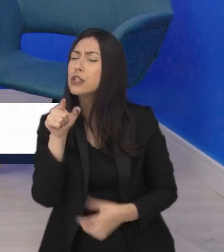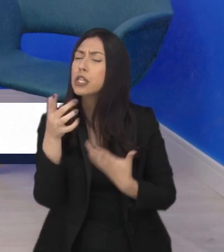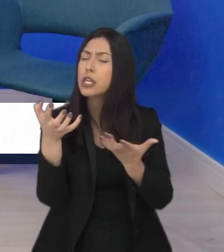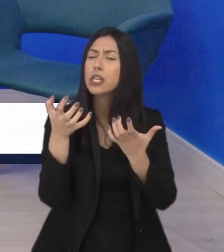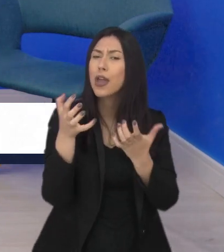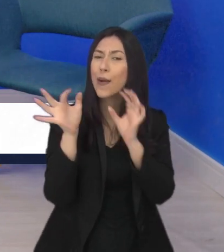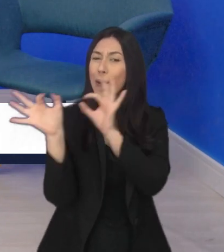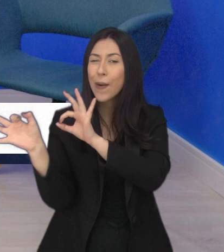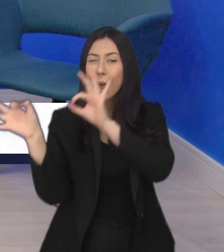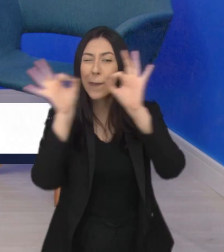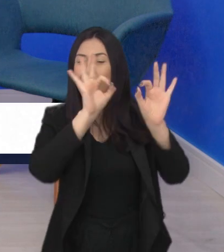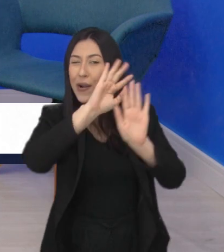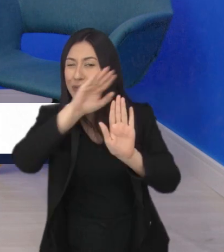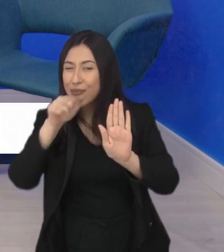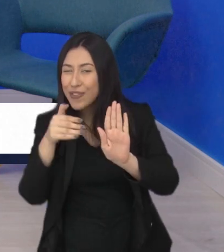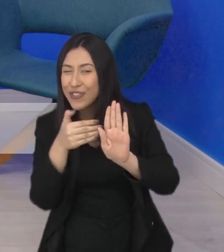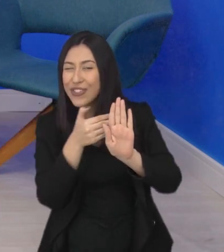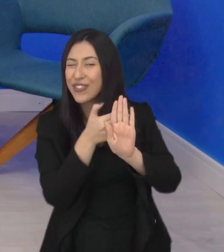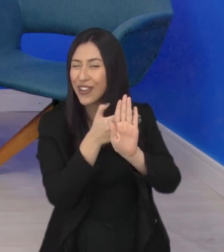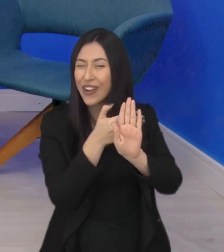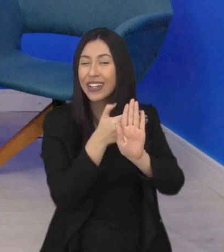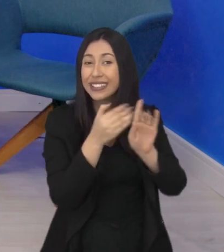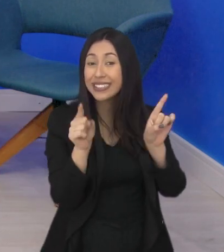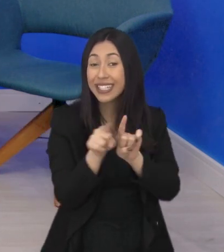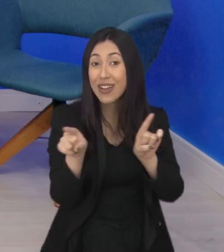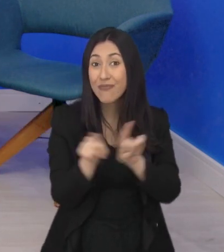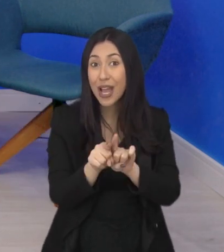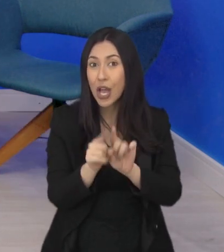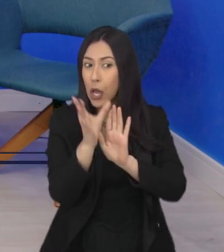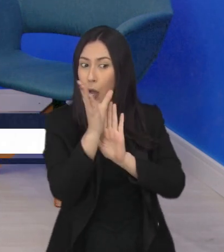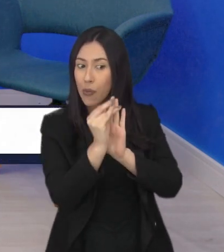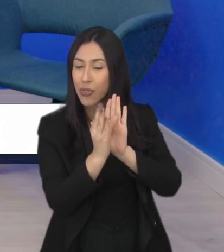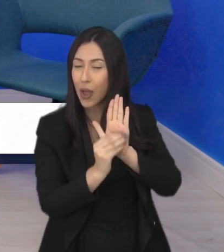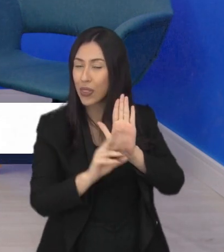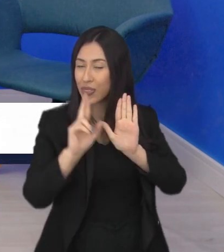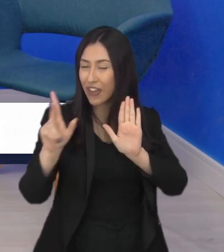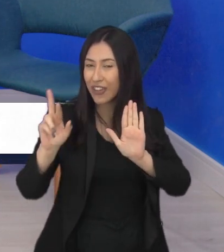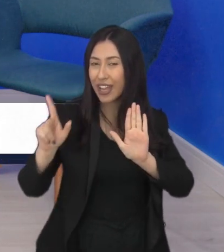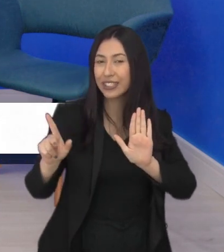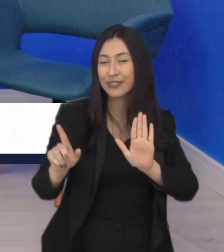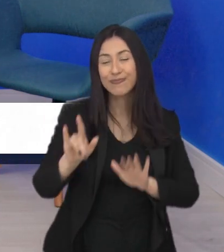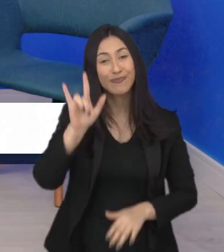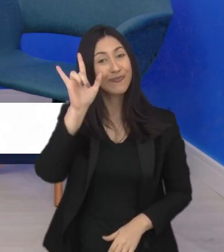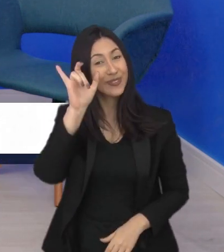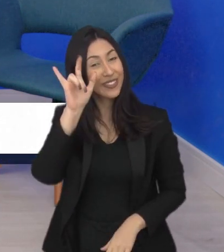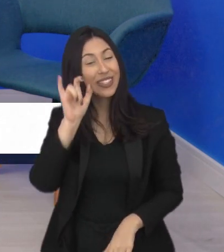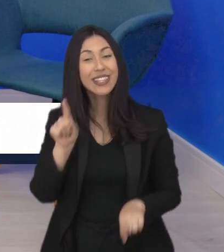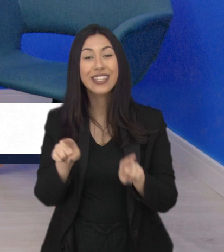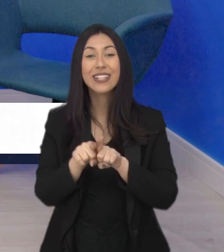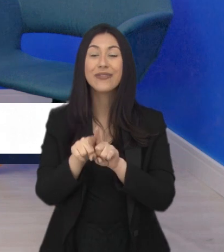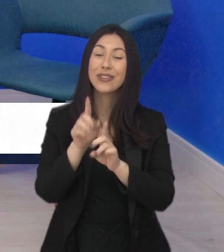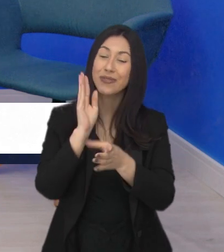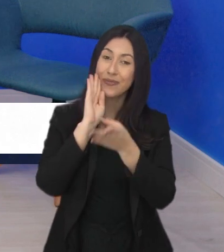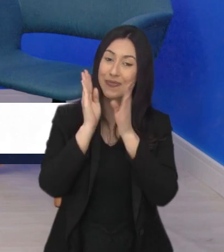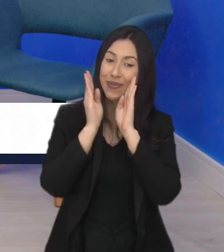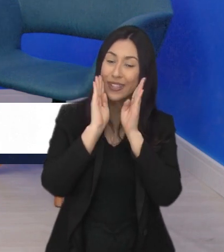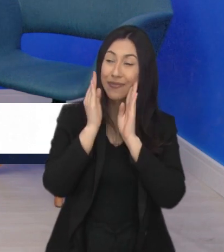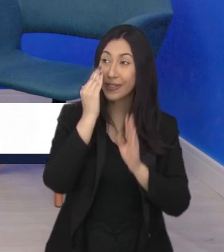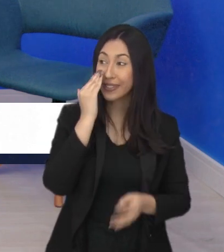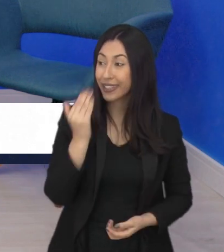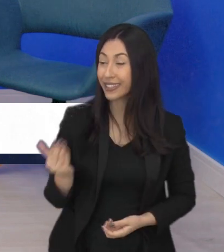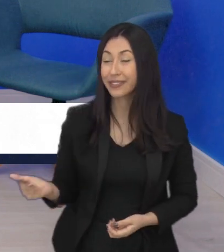acompanhar os bastidores e ter acesso a conteúdos exclusivos é no instagram e no facebook da tv